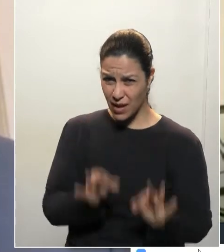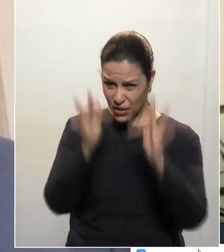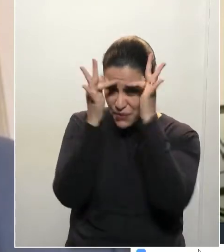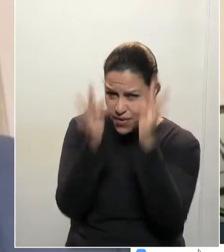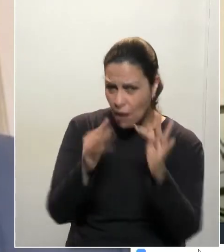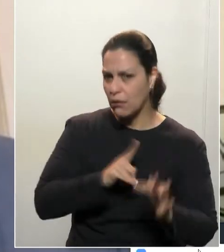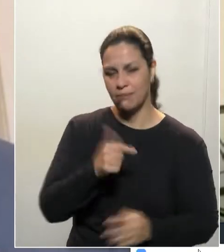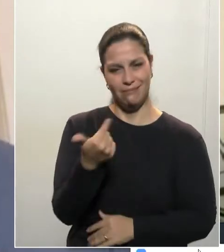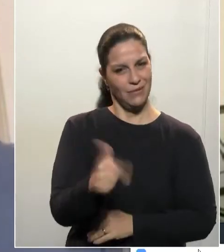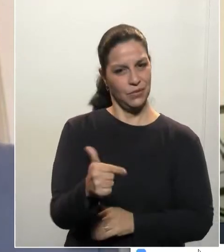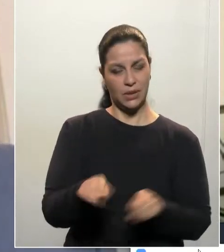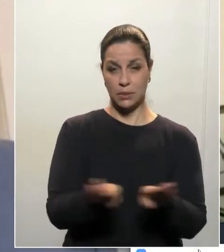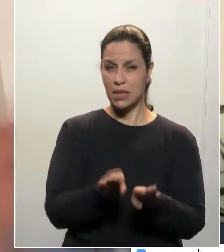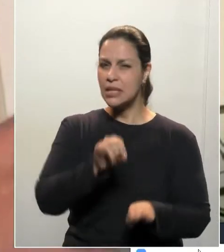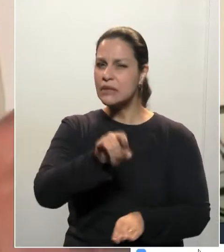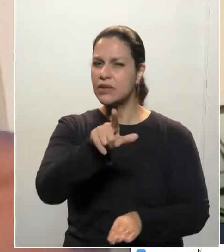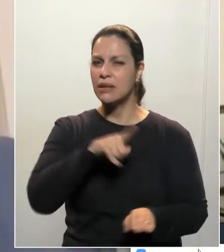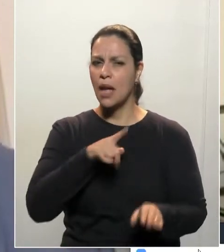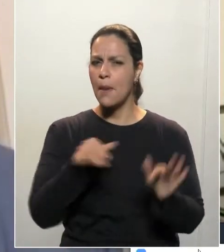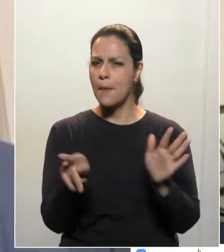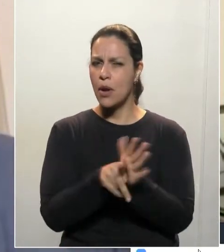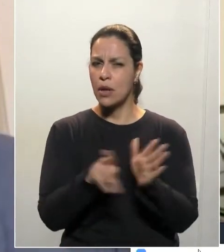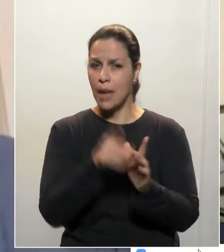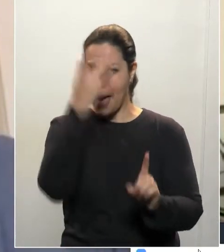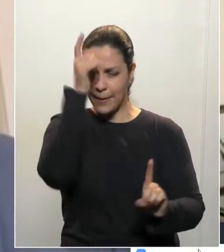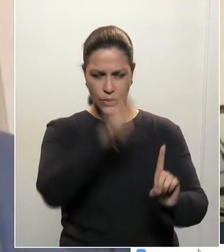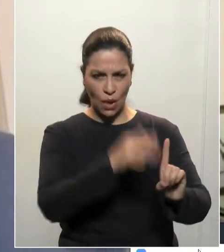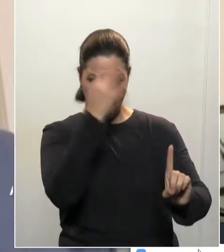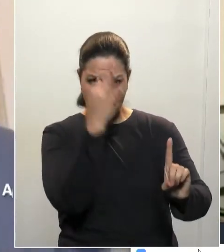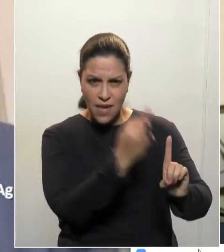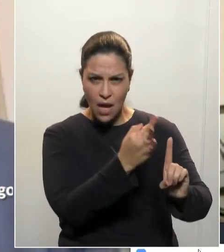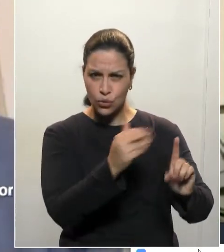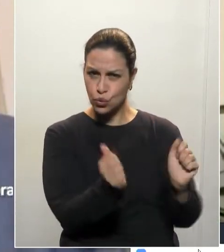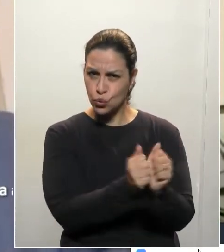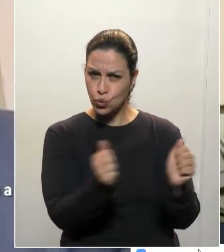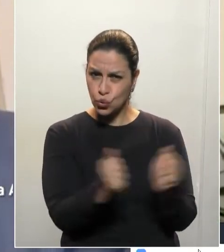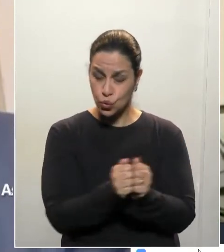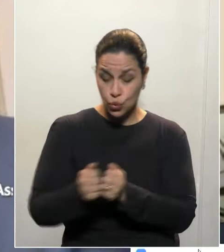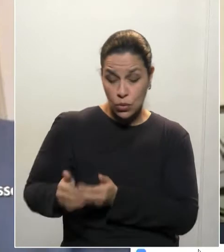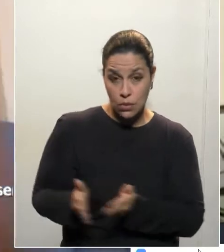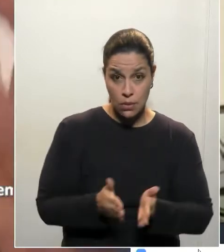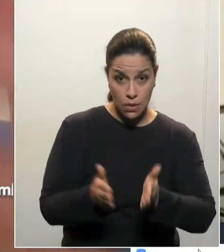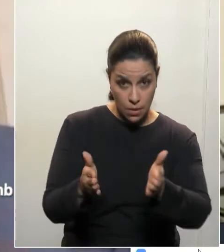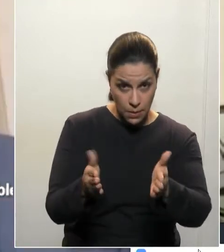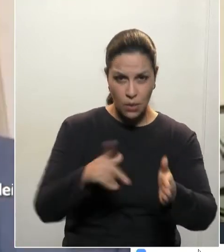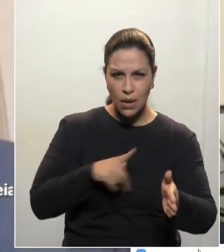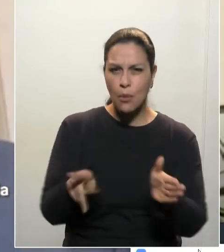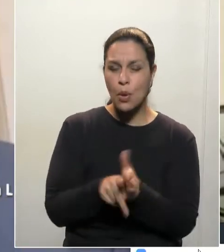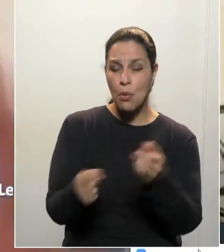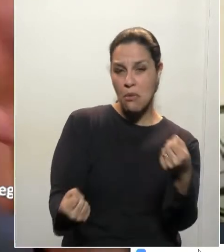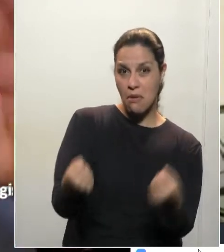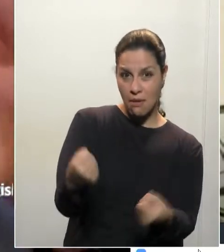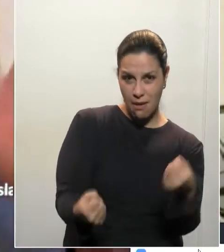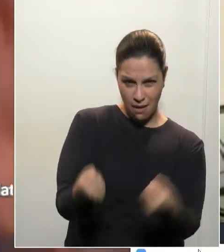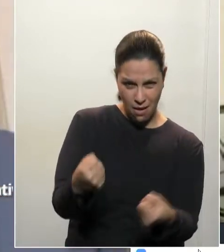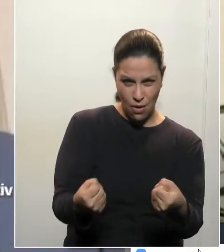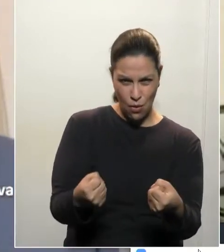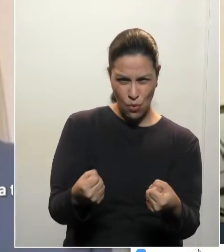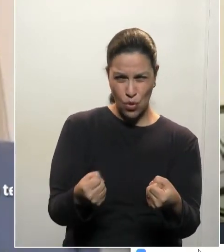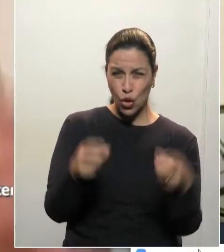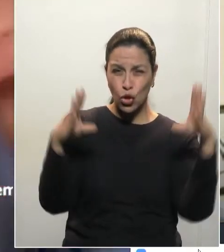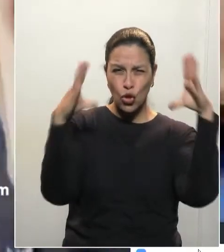se você que tem o leal ao seu lado, estiver numa estrada com o seu veículo, noite